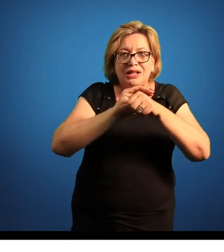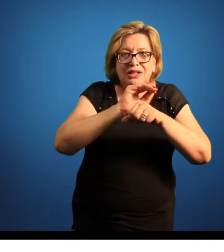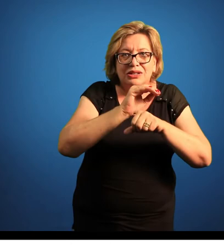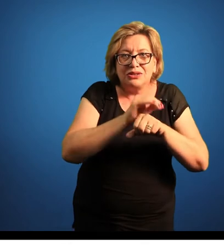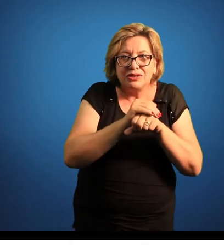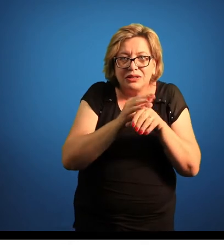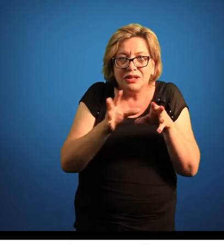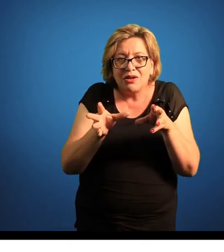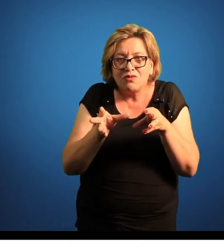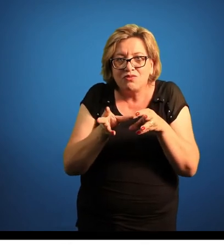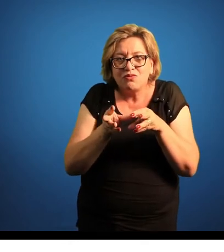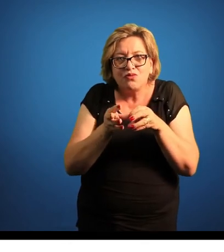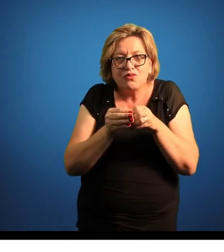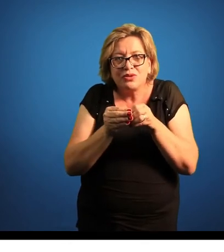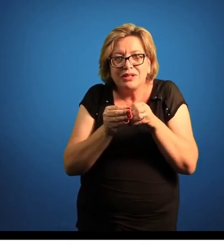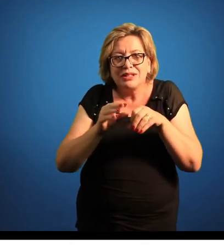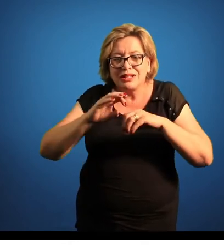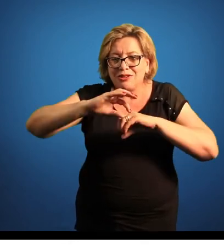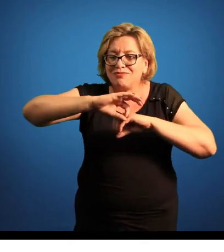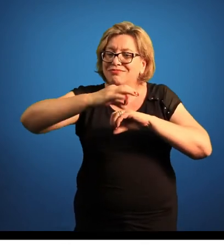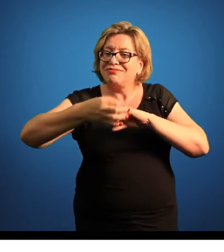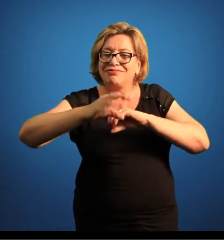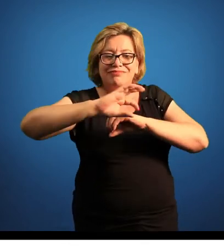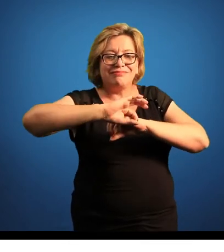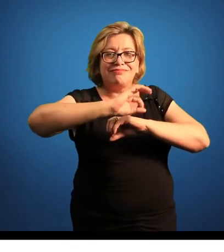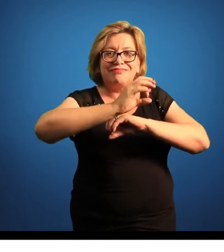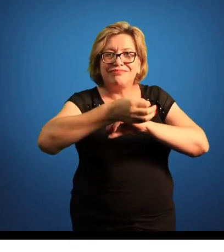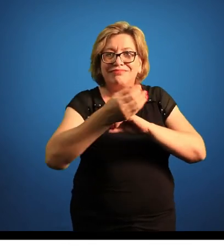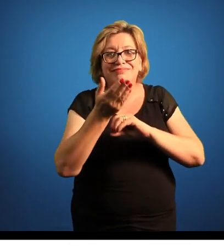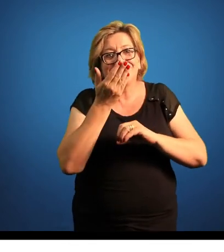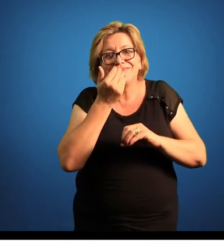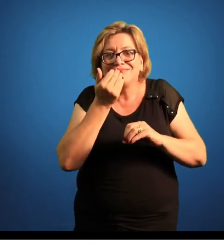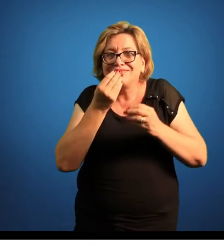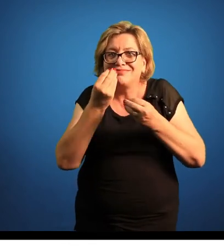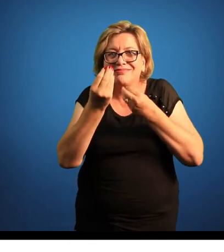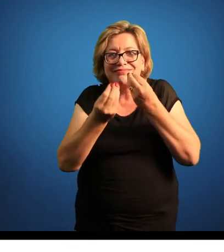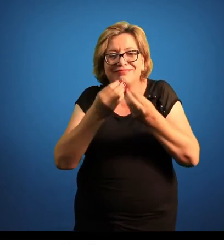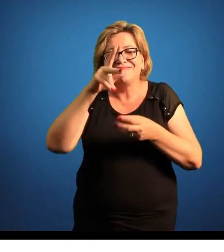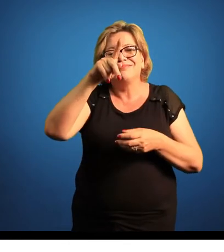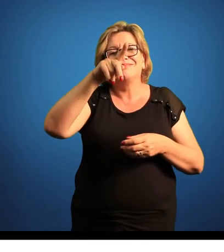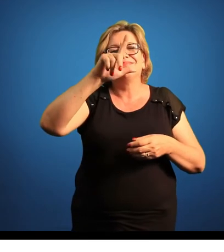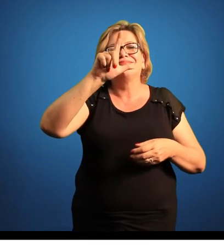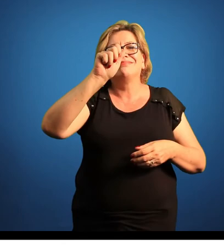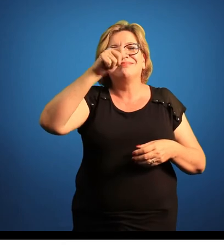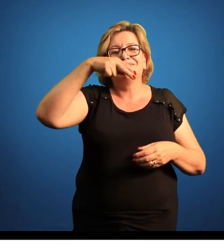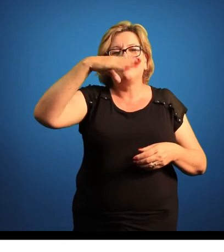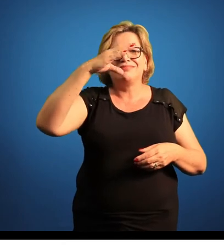porções, elas se recolhem e eles põem tentáculos, então, se alimentando do plâncton marinho.